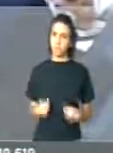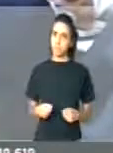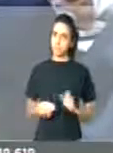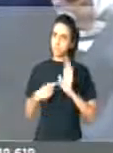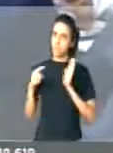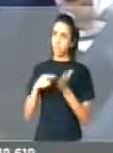competentes obrigado, senhor presidente